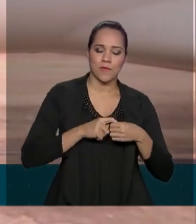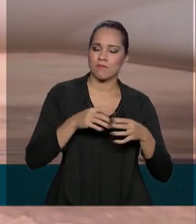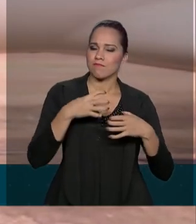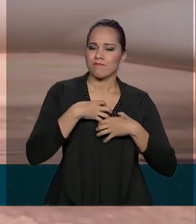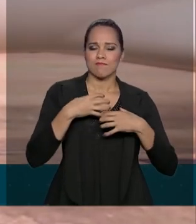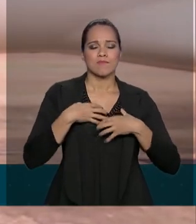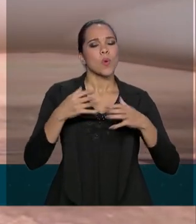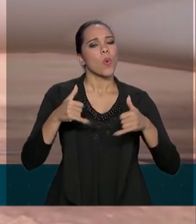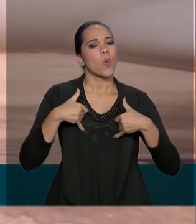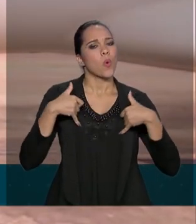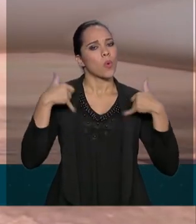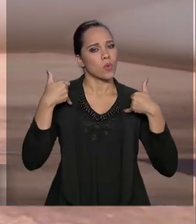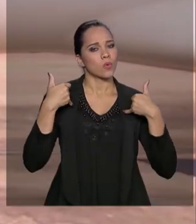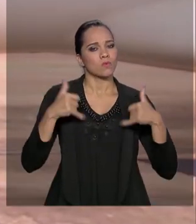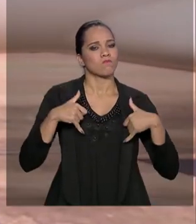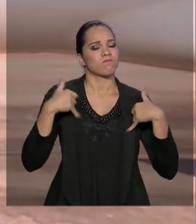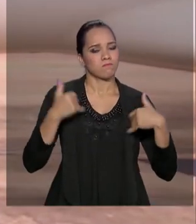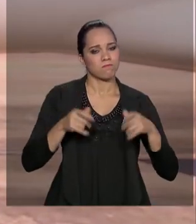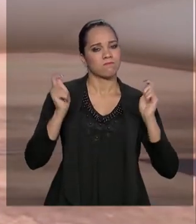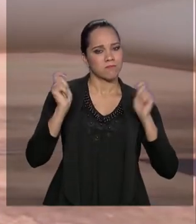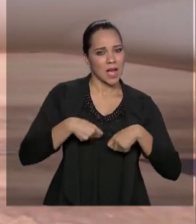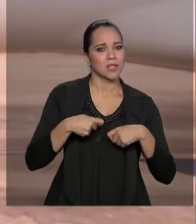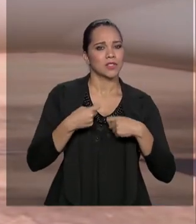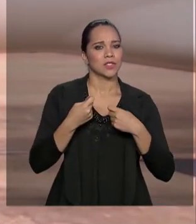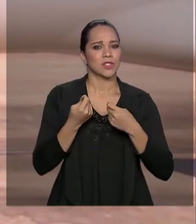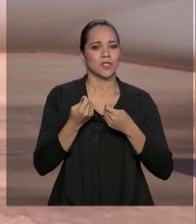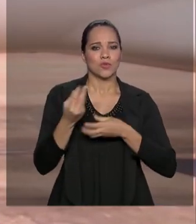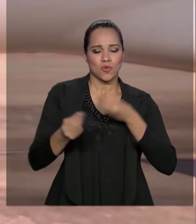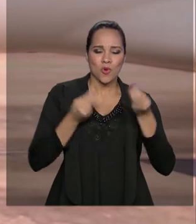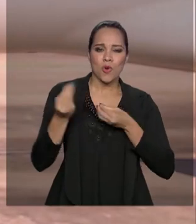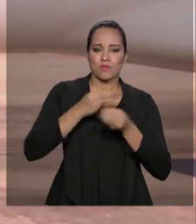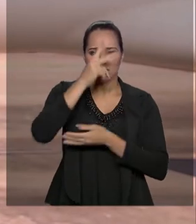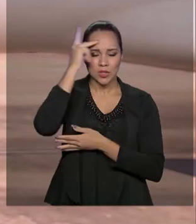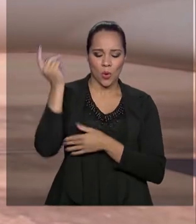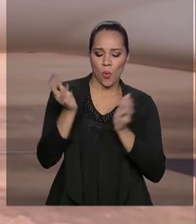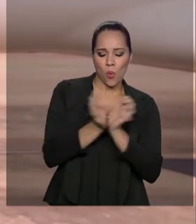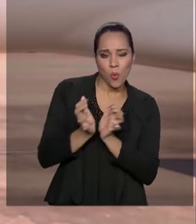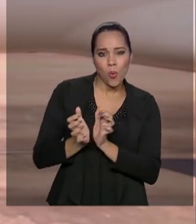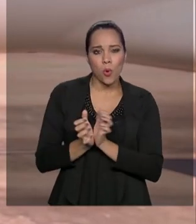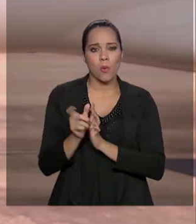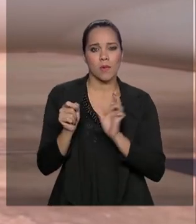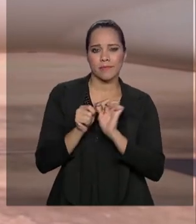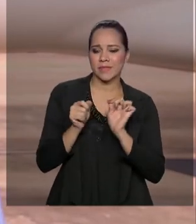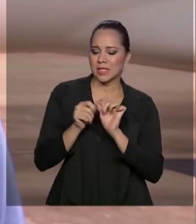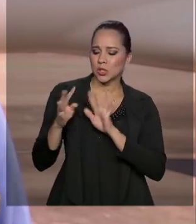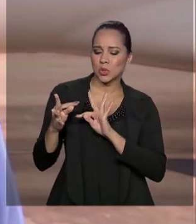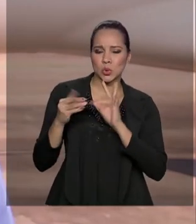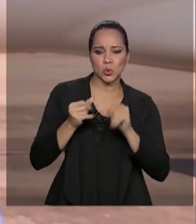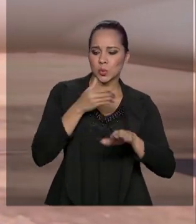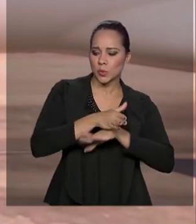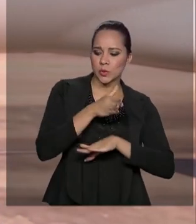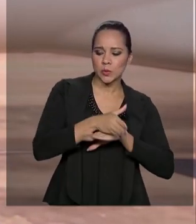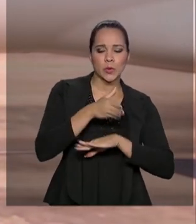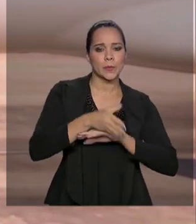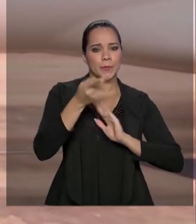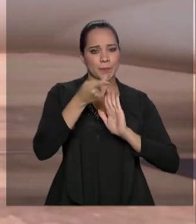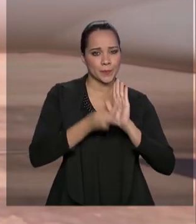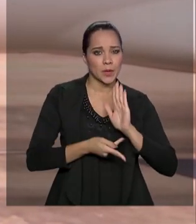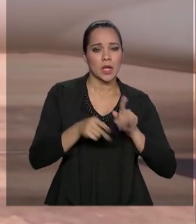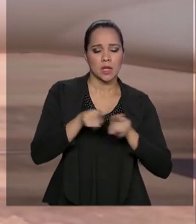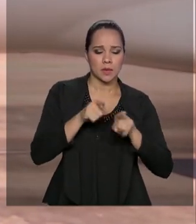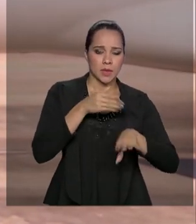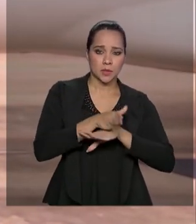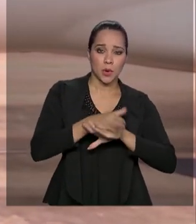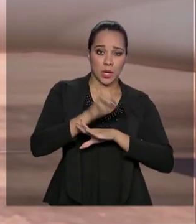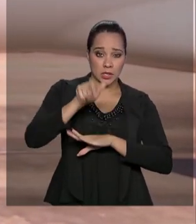orgulho da capacidade do nosso pessoal que fez parte do planejamento e da execução